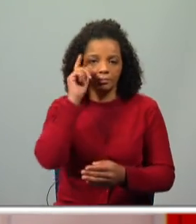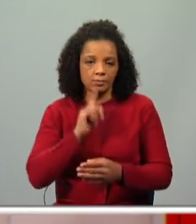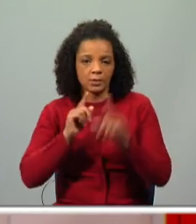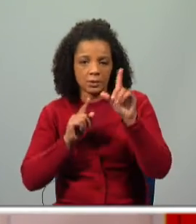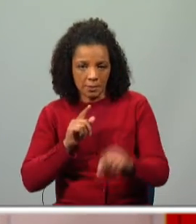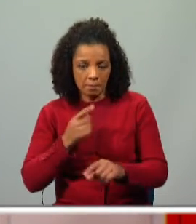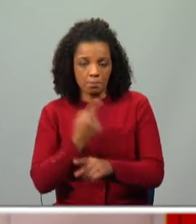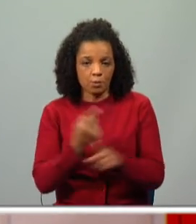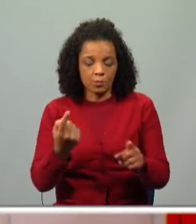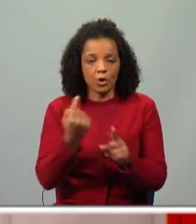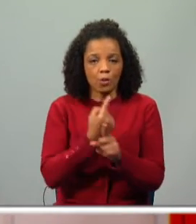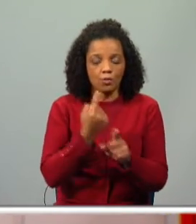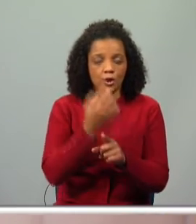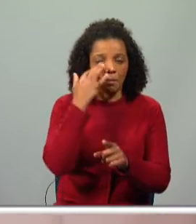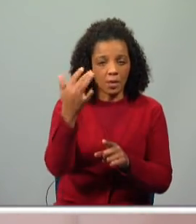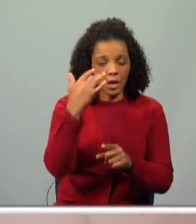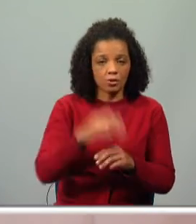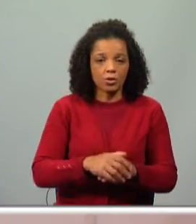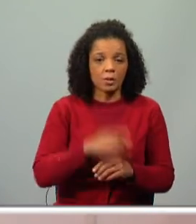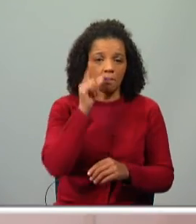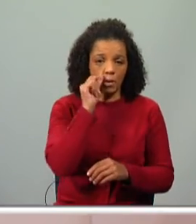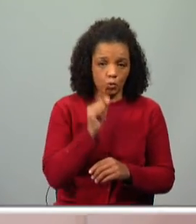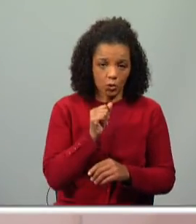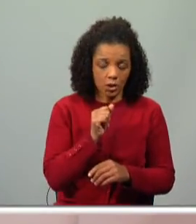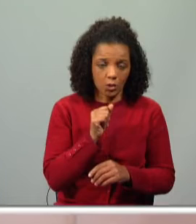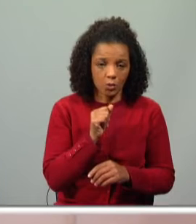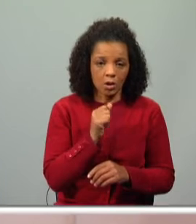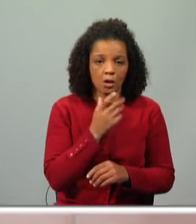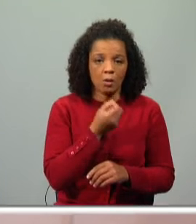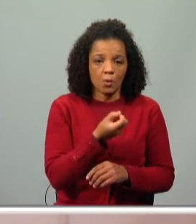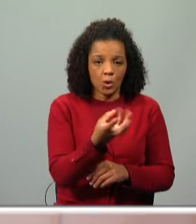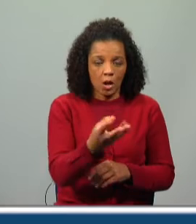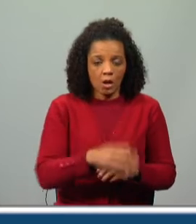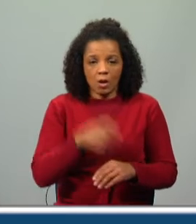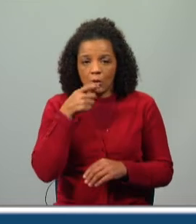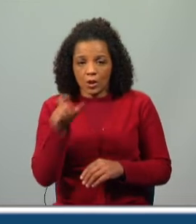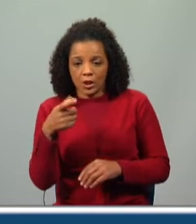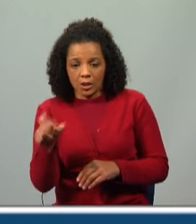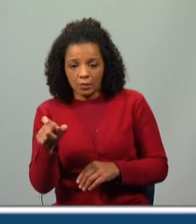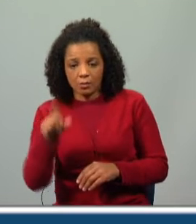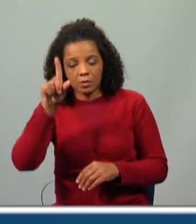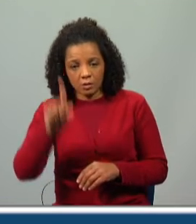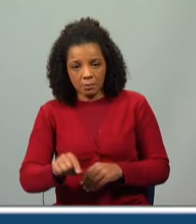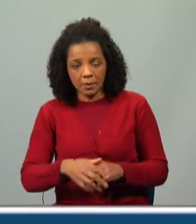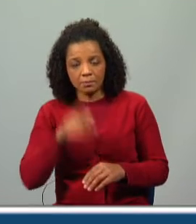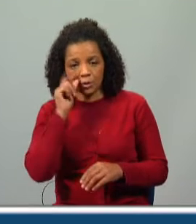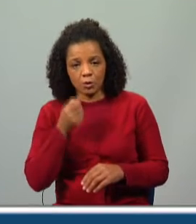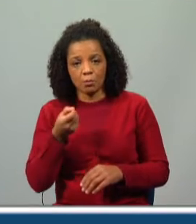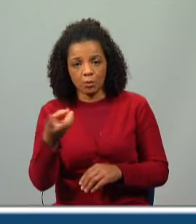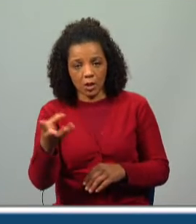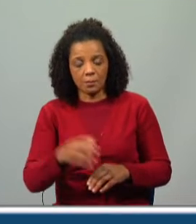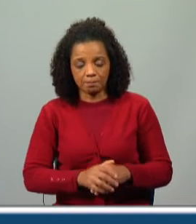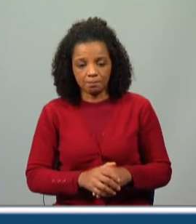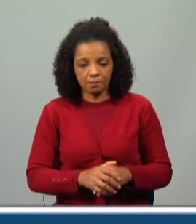reparares, objetos brilhantes estão no masculino plural e o adjetivo também está no masculino plural.